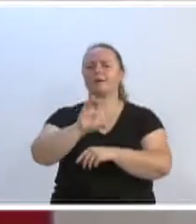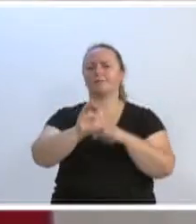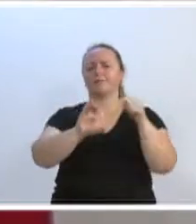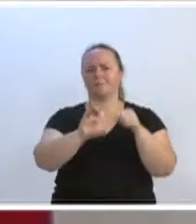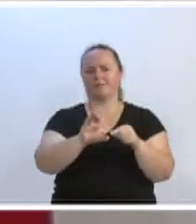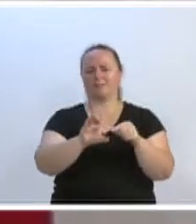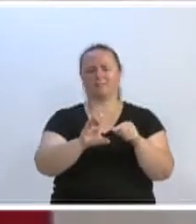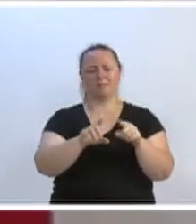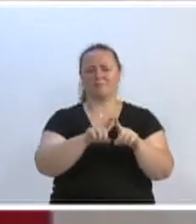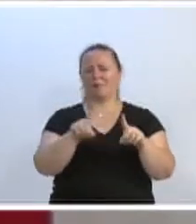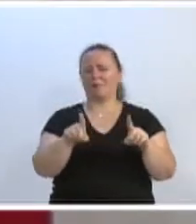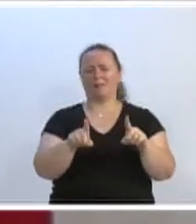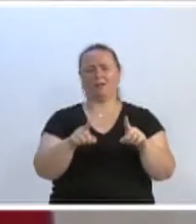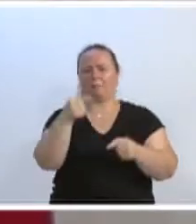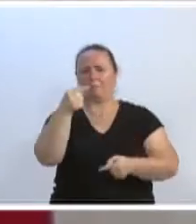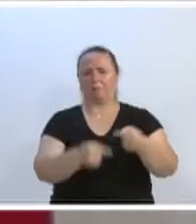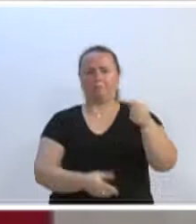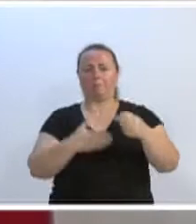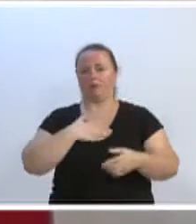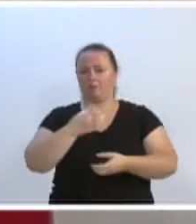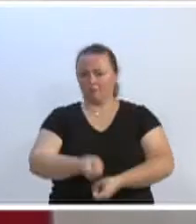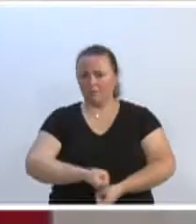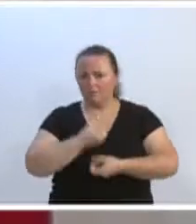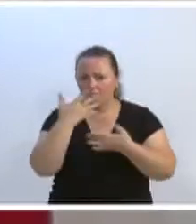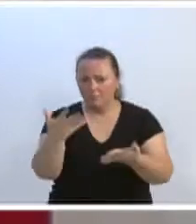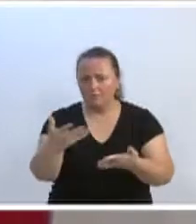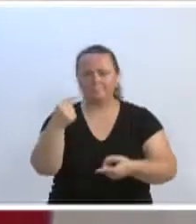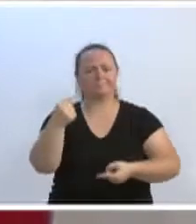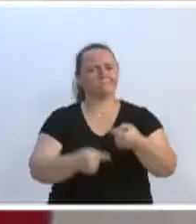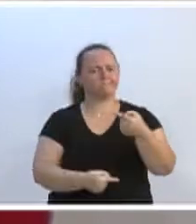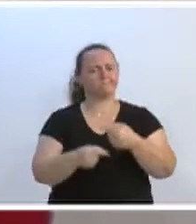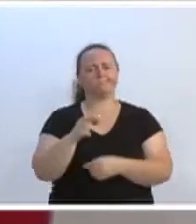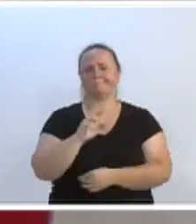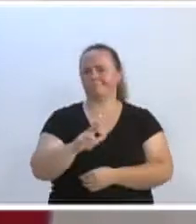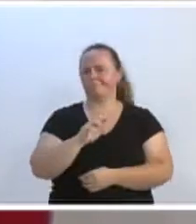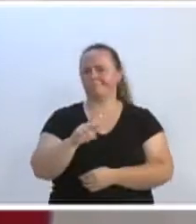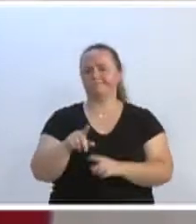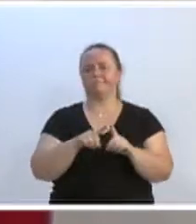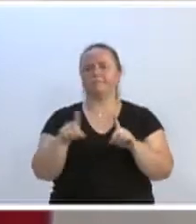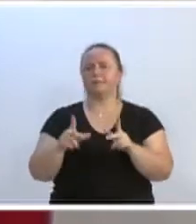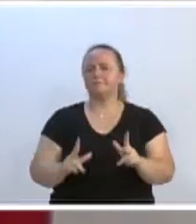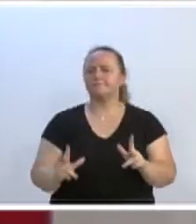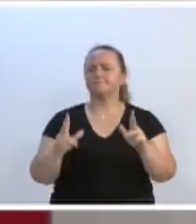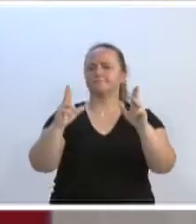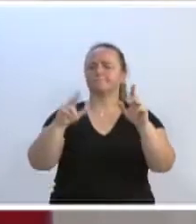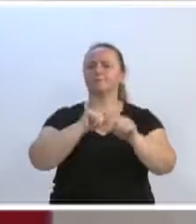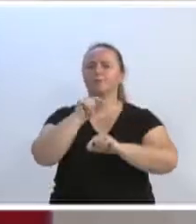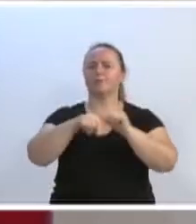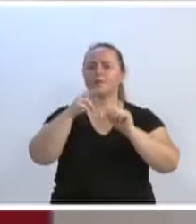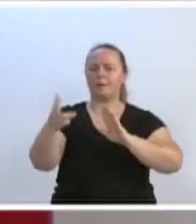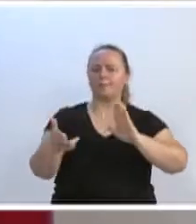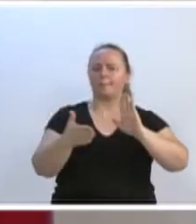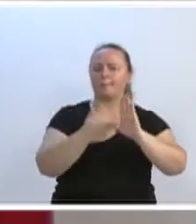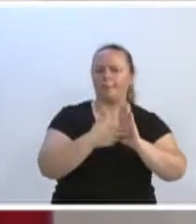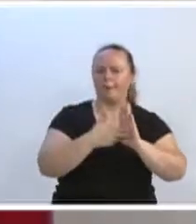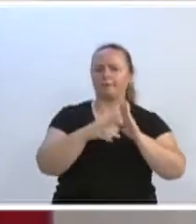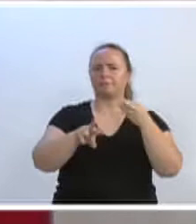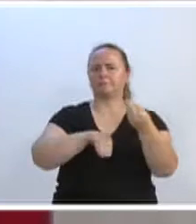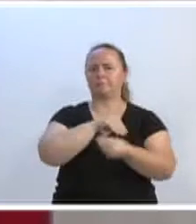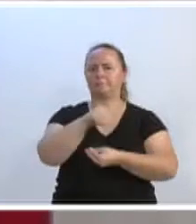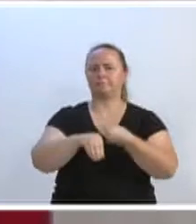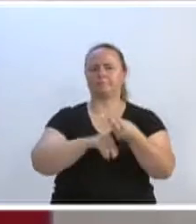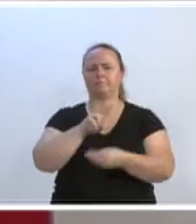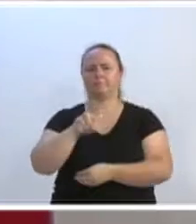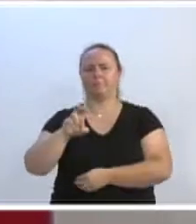descaracterizado da minha fala, com parte da minha fala da posse, com o personagem Vera